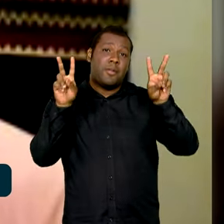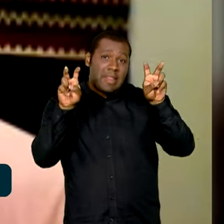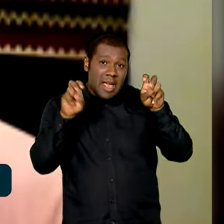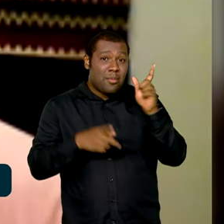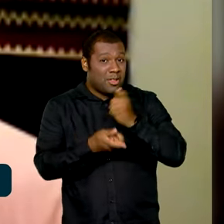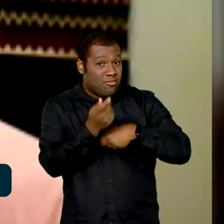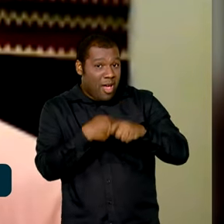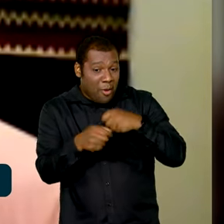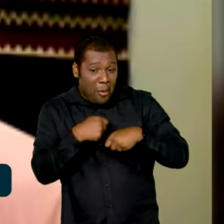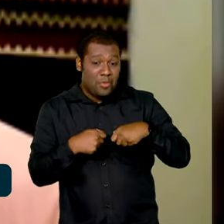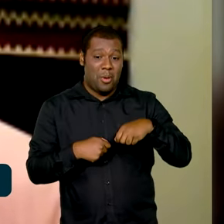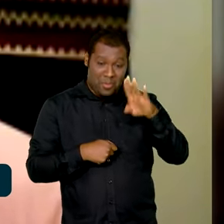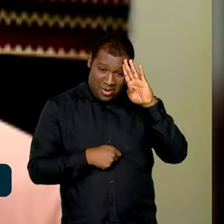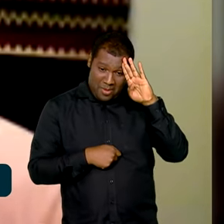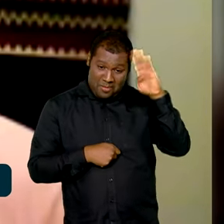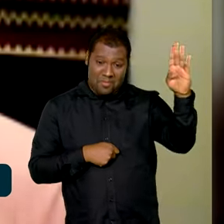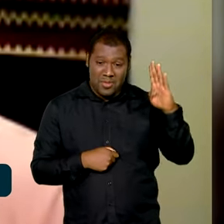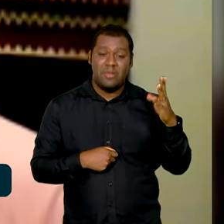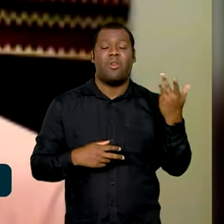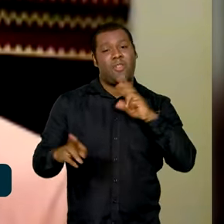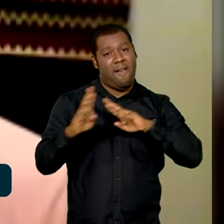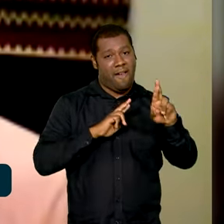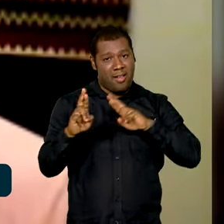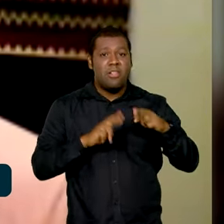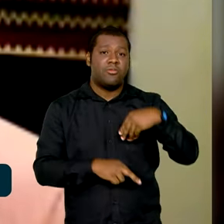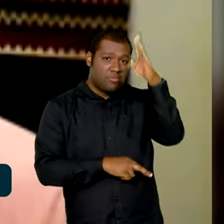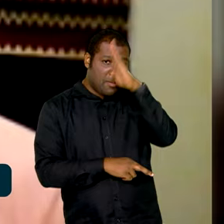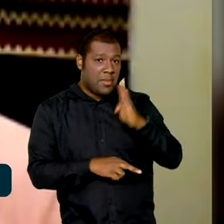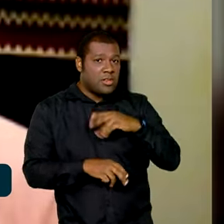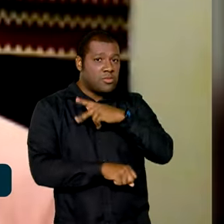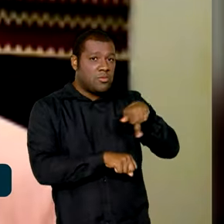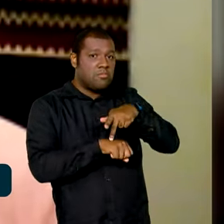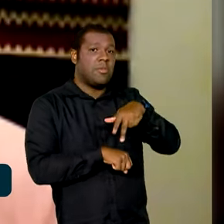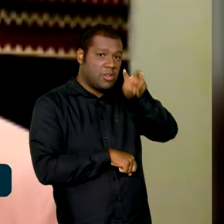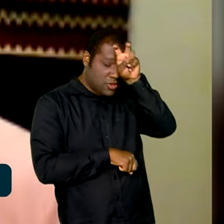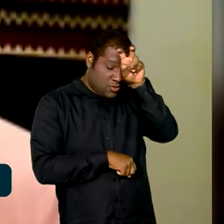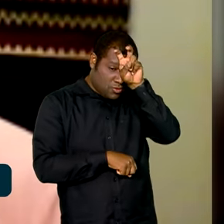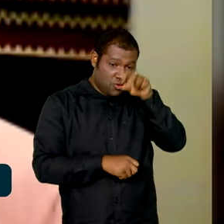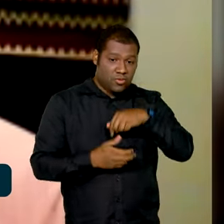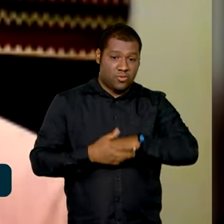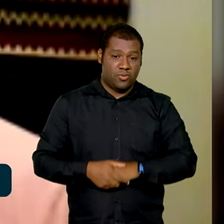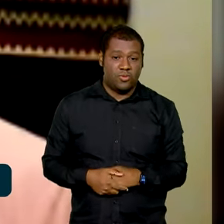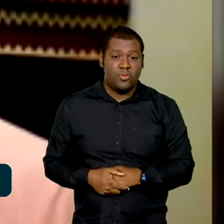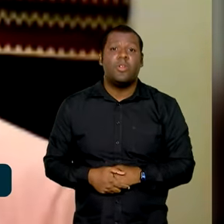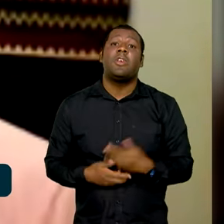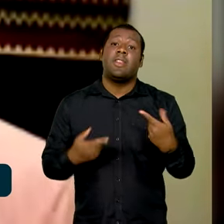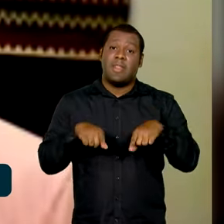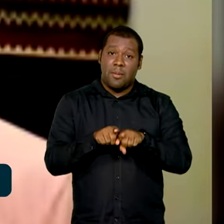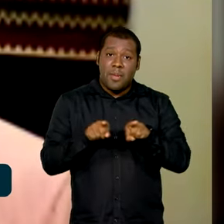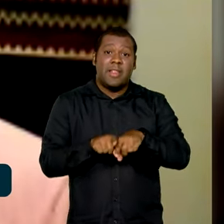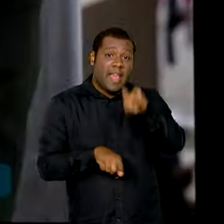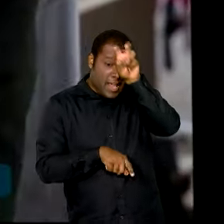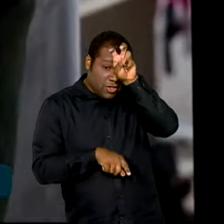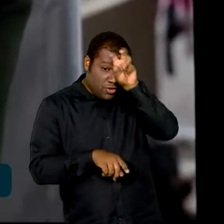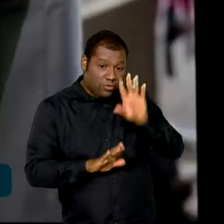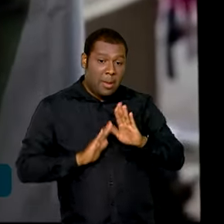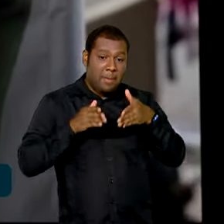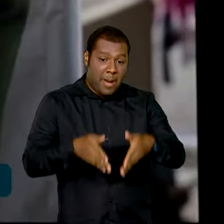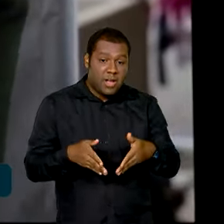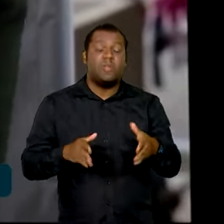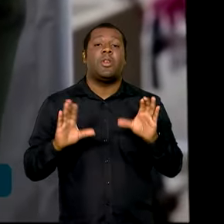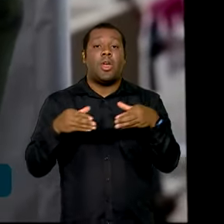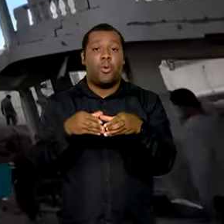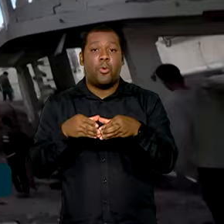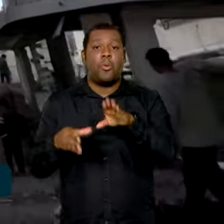sendo, sim, decisiva nessa relação, em especial a partir da entrada do Egito no bloco dos BRICS. Outro